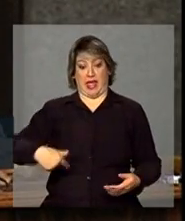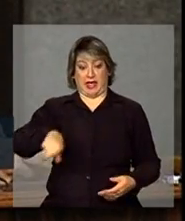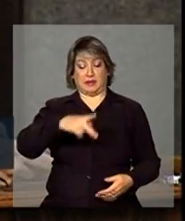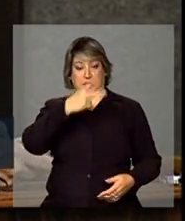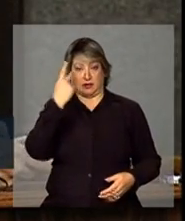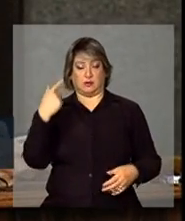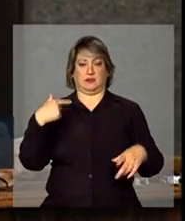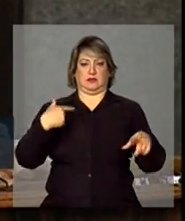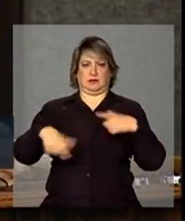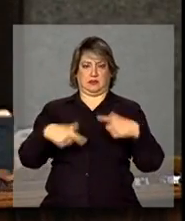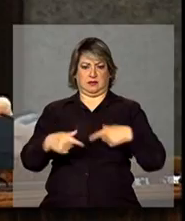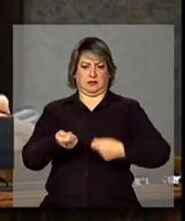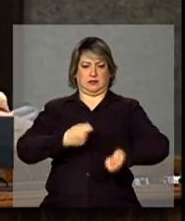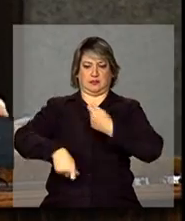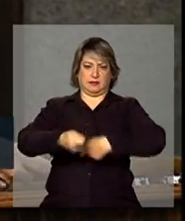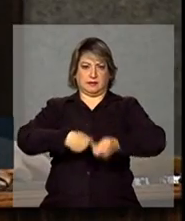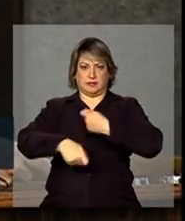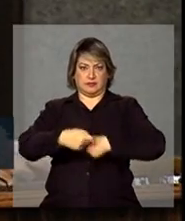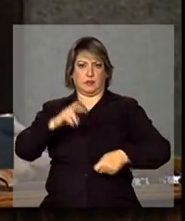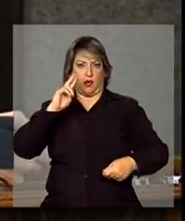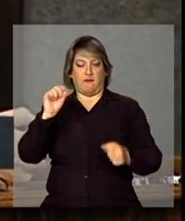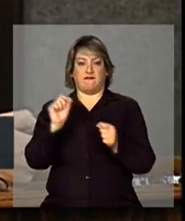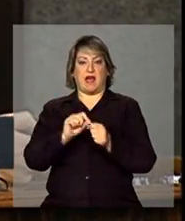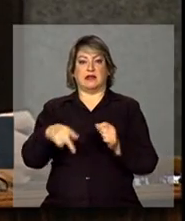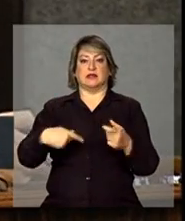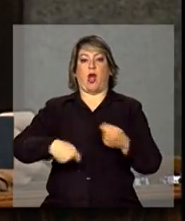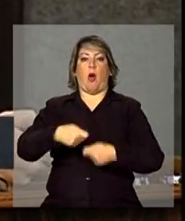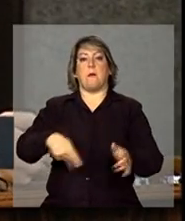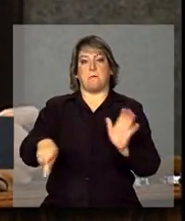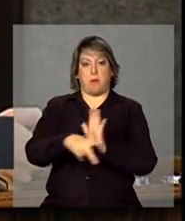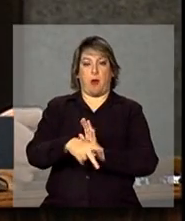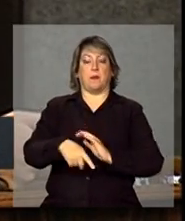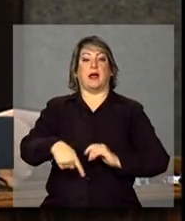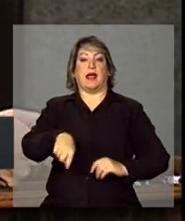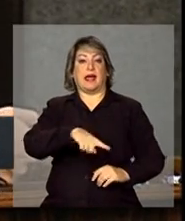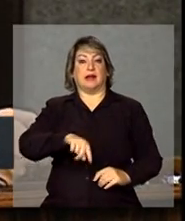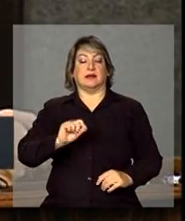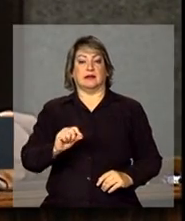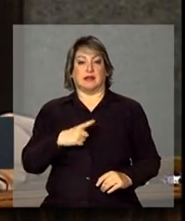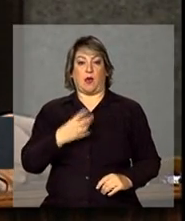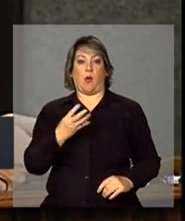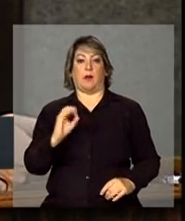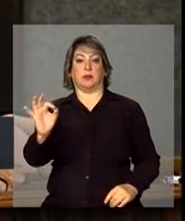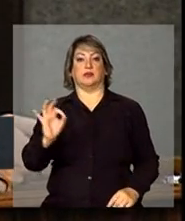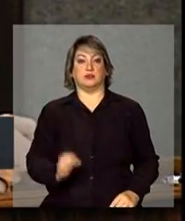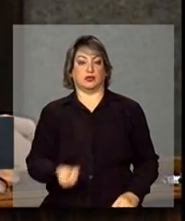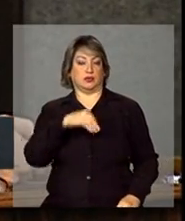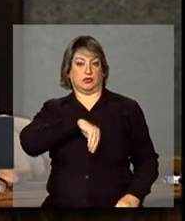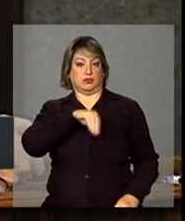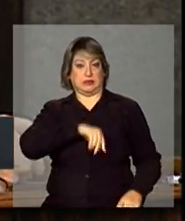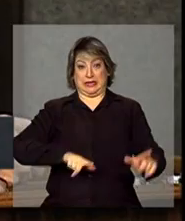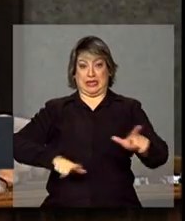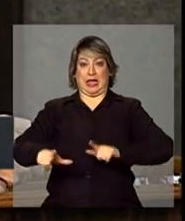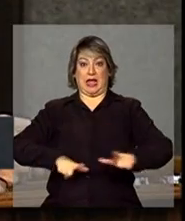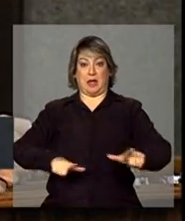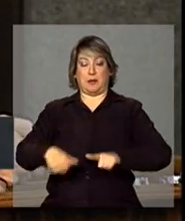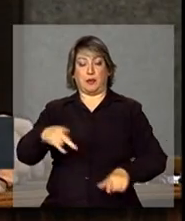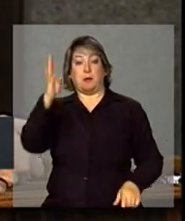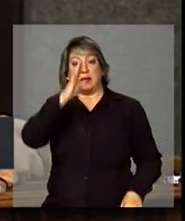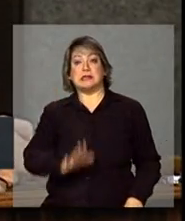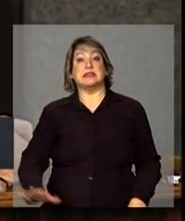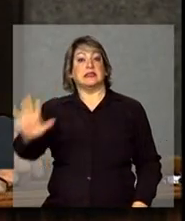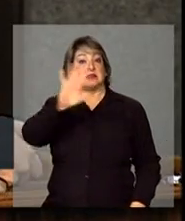empreendedores geraram renda? Geraram. Eles geram 40% da renda do trabalho do Brasil,